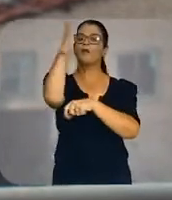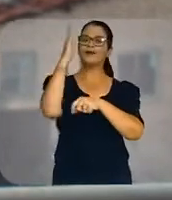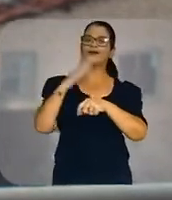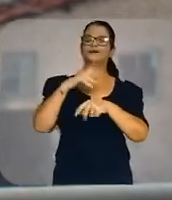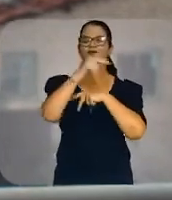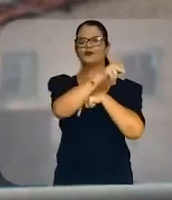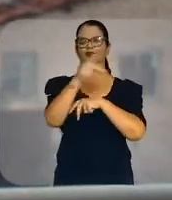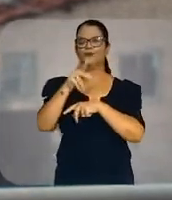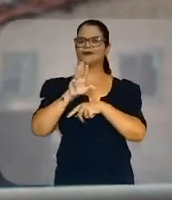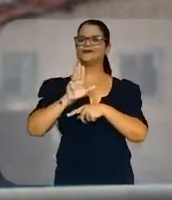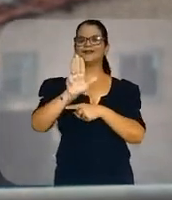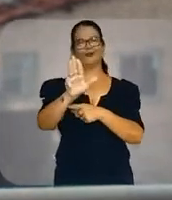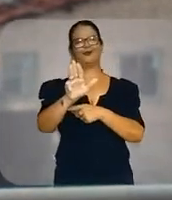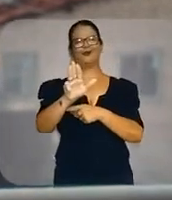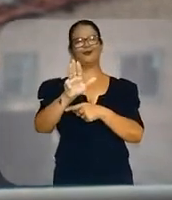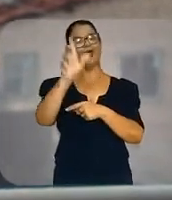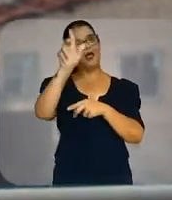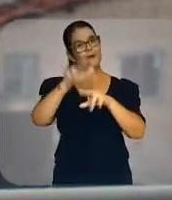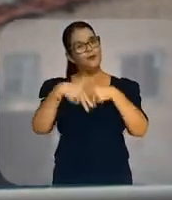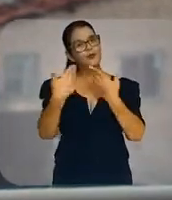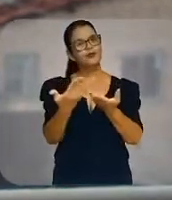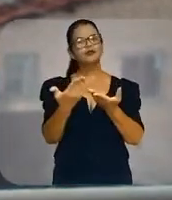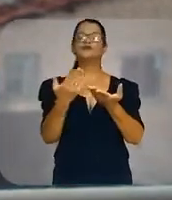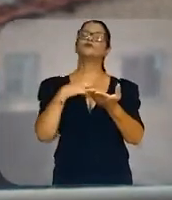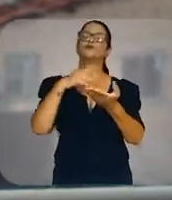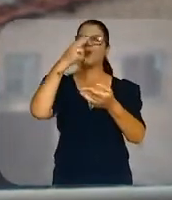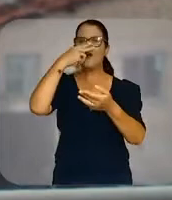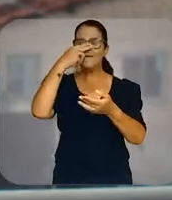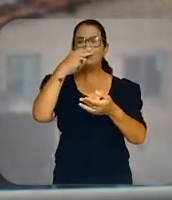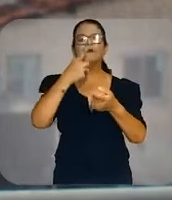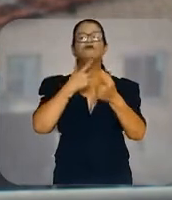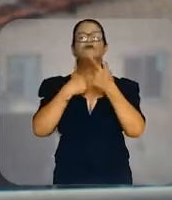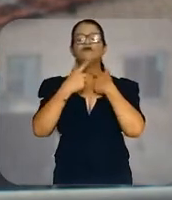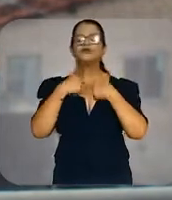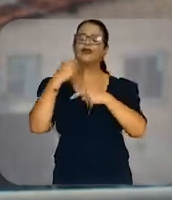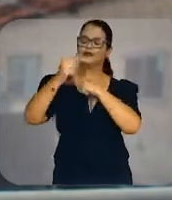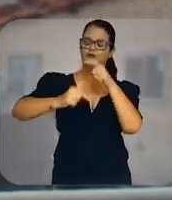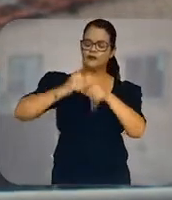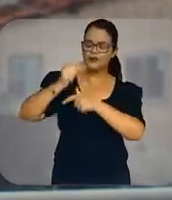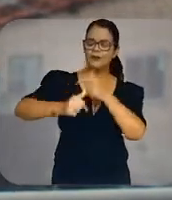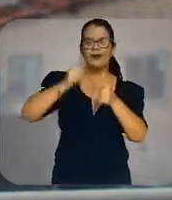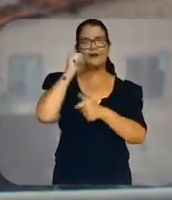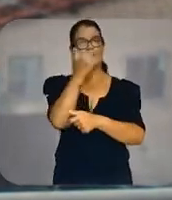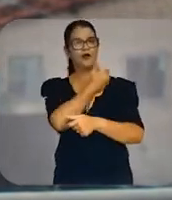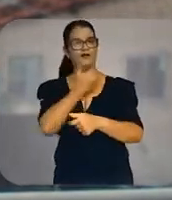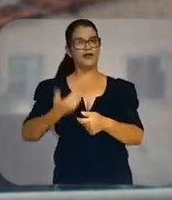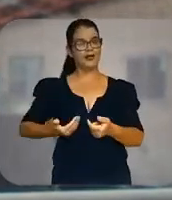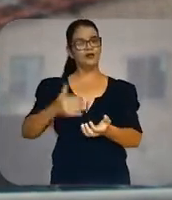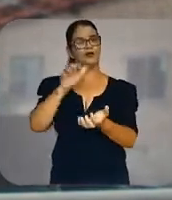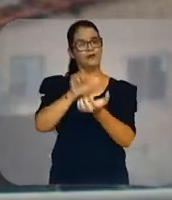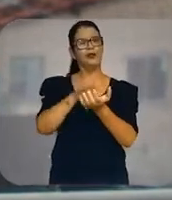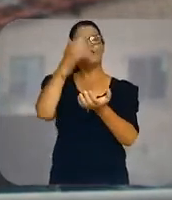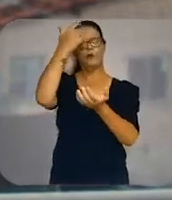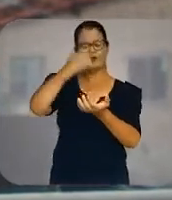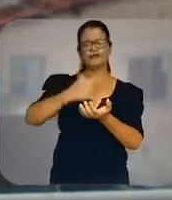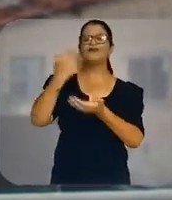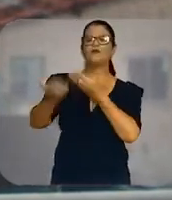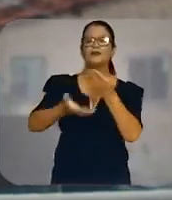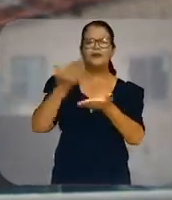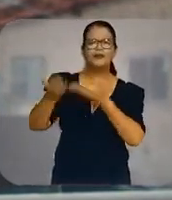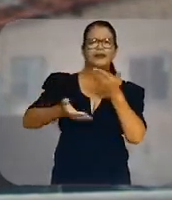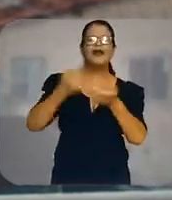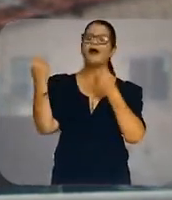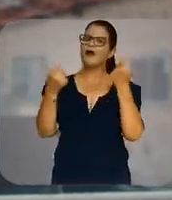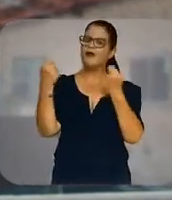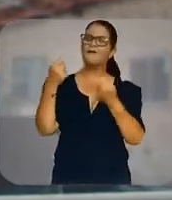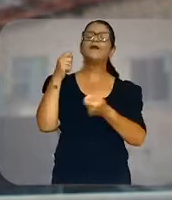o Brasil do presidente Lula. É por isso que, com a mesma vontade que vou trabalhar para ser governadora de Pernambuco, vou me dedicar